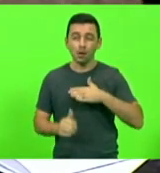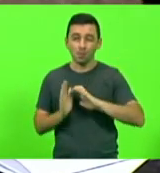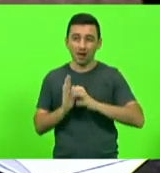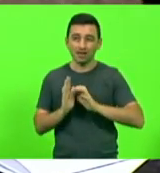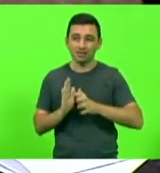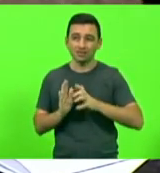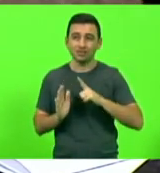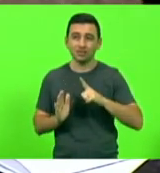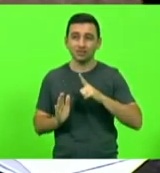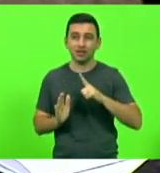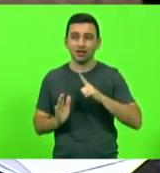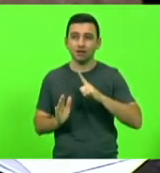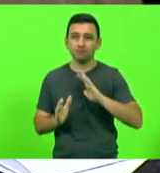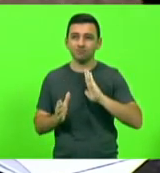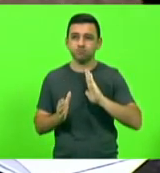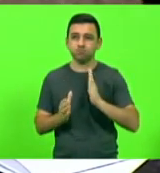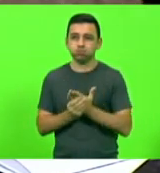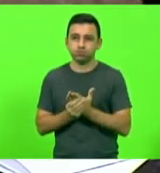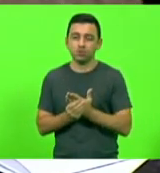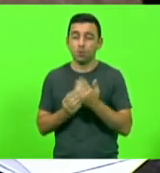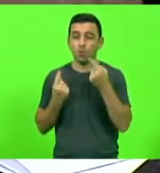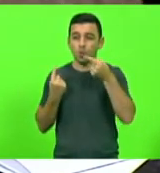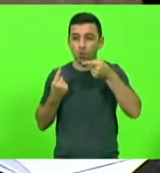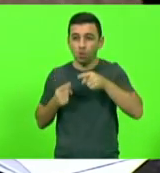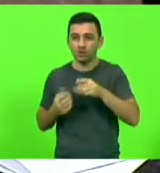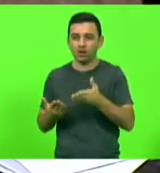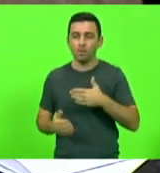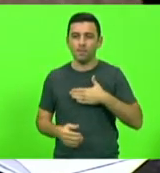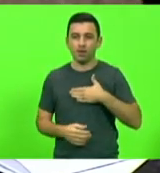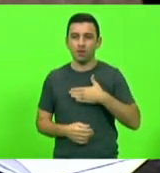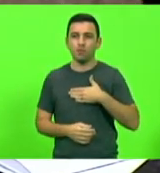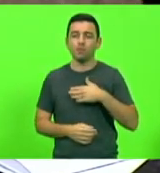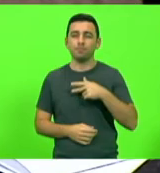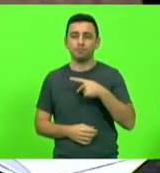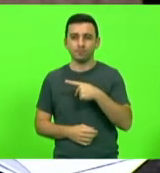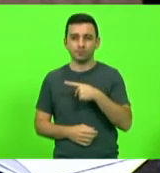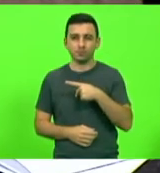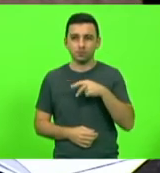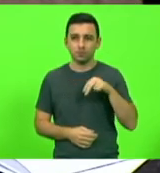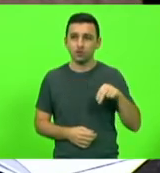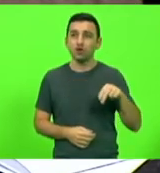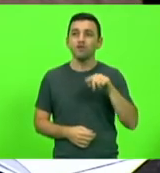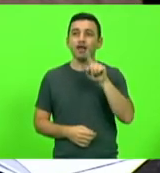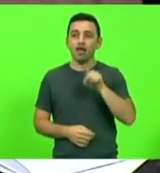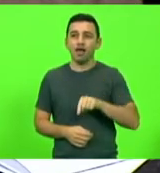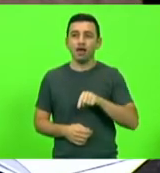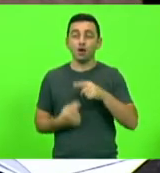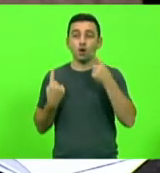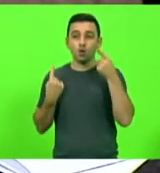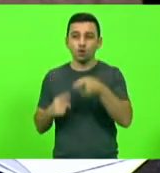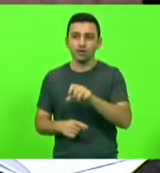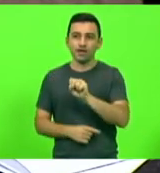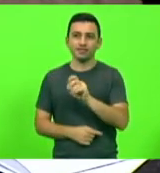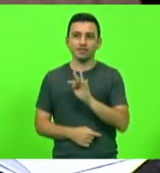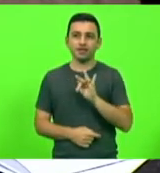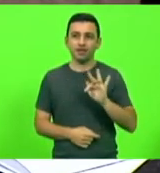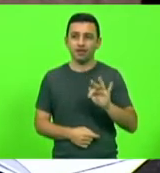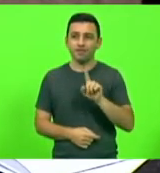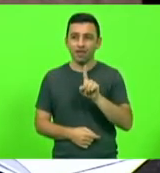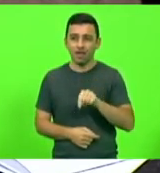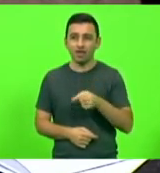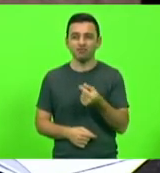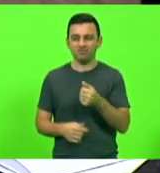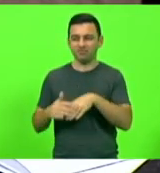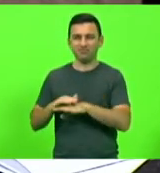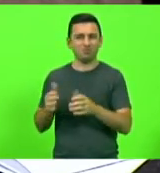contra esse fundão bilionário, o Partido Novo. Nós estamos no STF contra o fundão. E eu iniciei